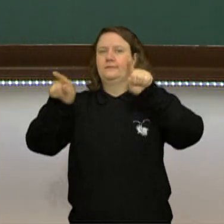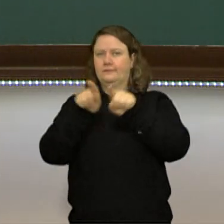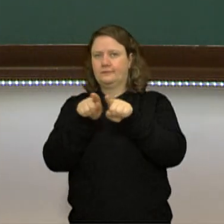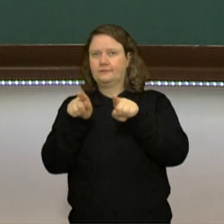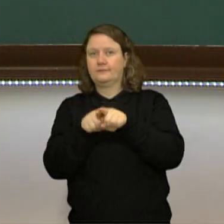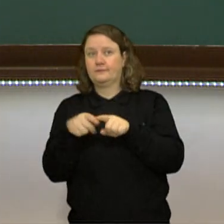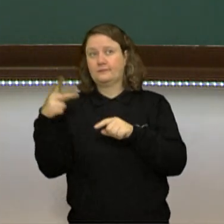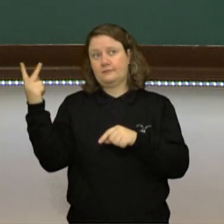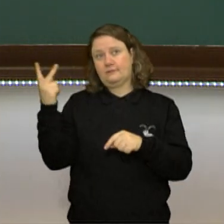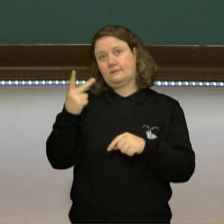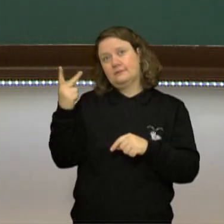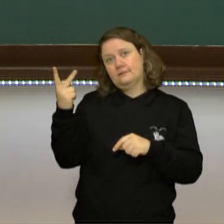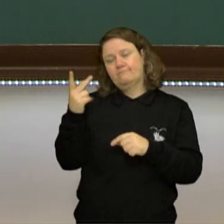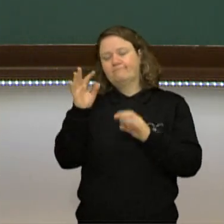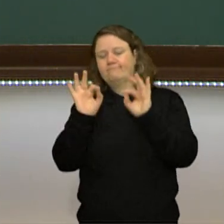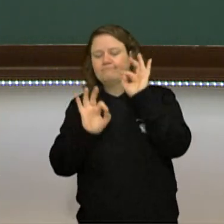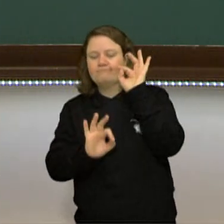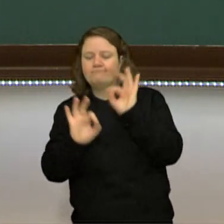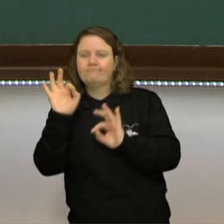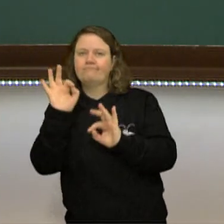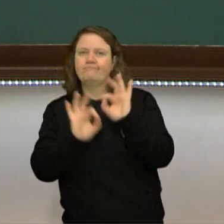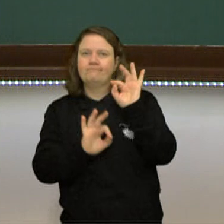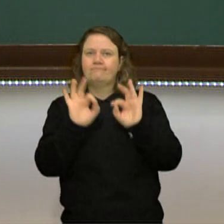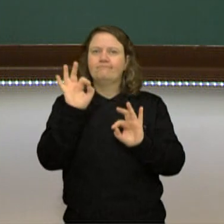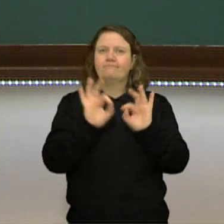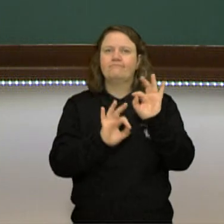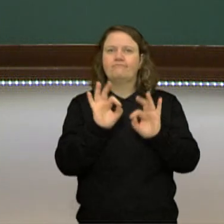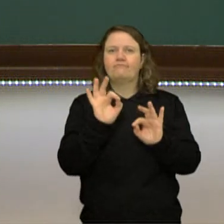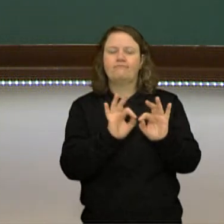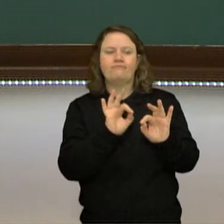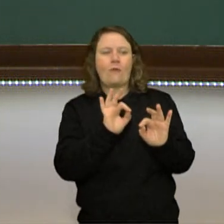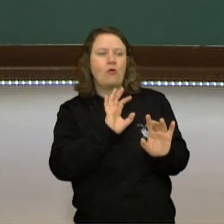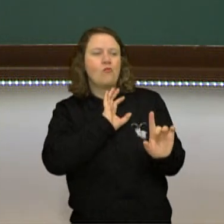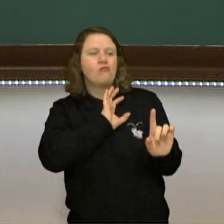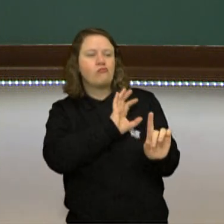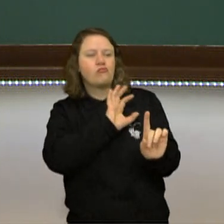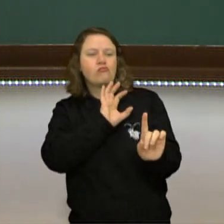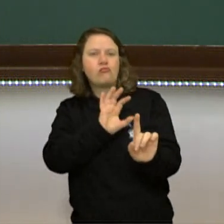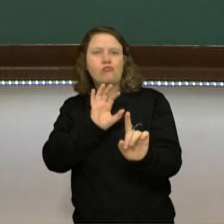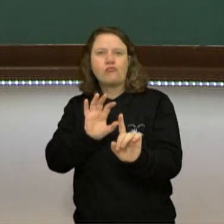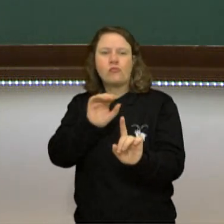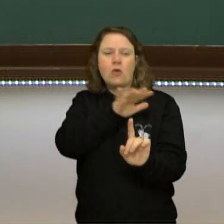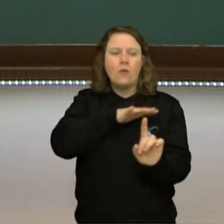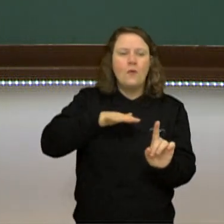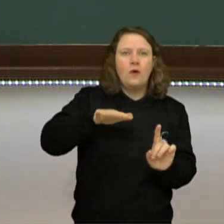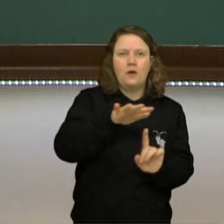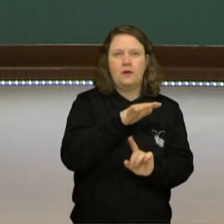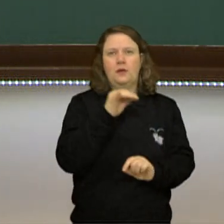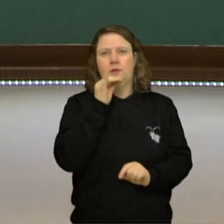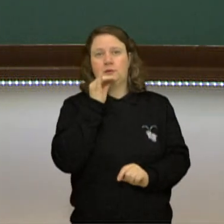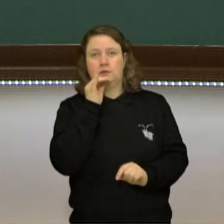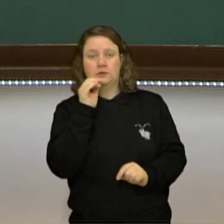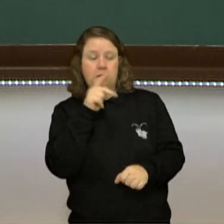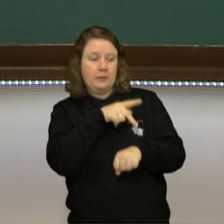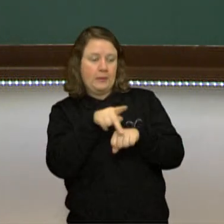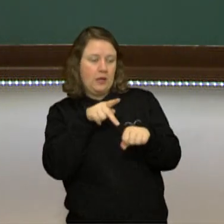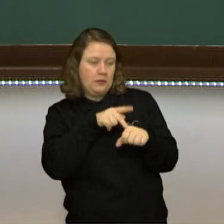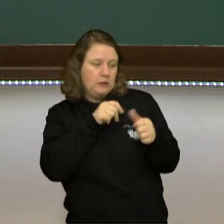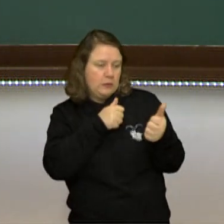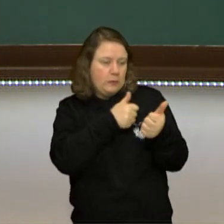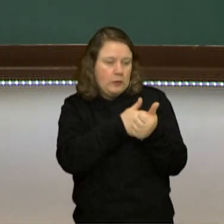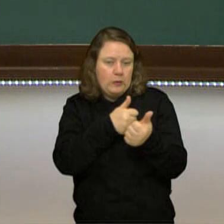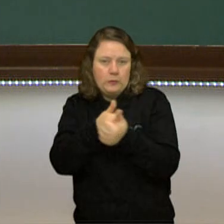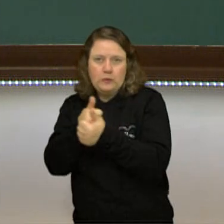dois países vão começar a se organizar entre as suas esferas de influência nas suas áreas, com seus países vizinhos, com seus estados